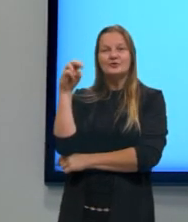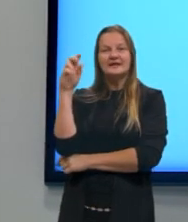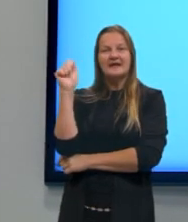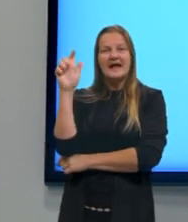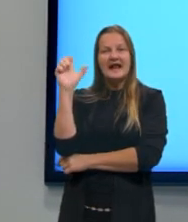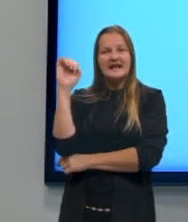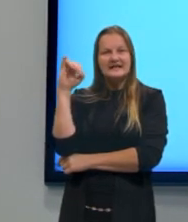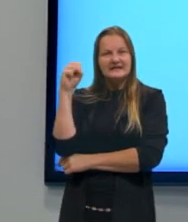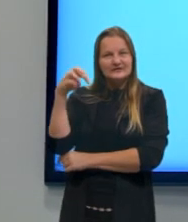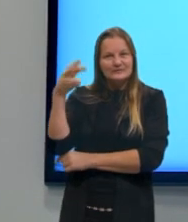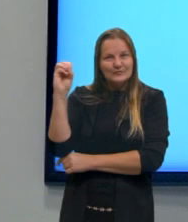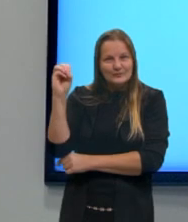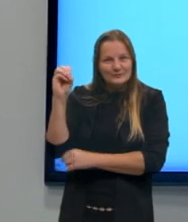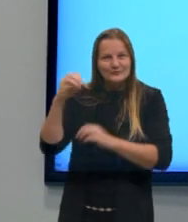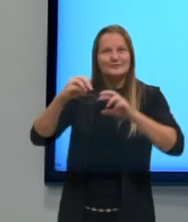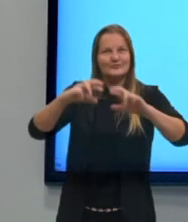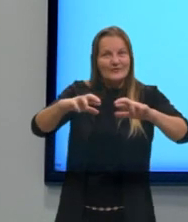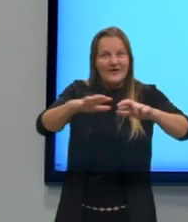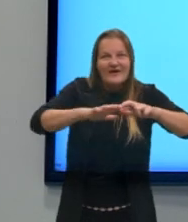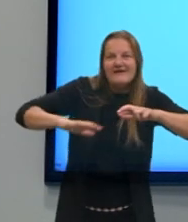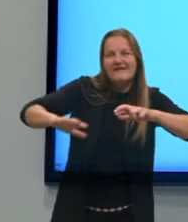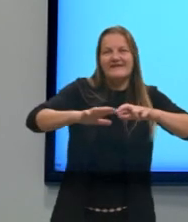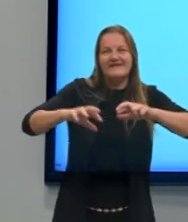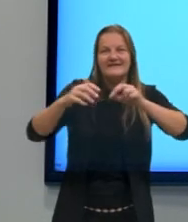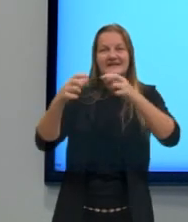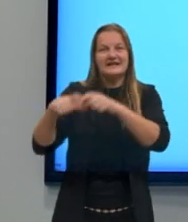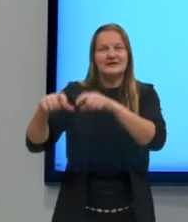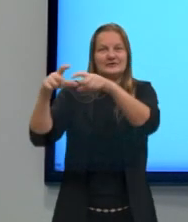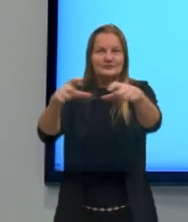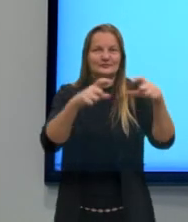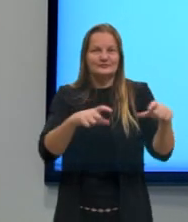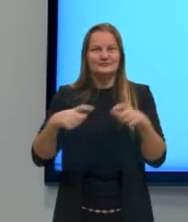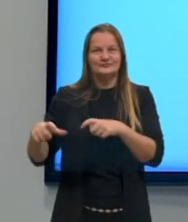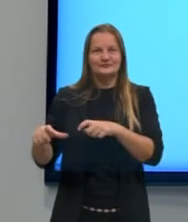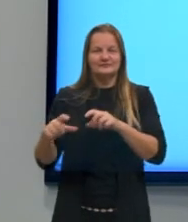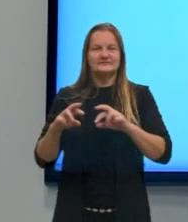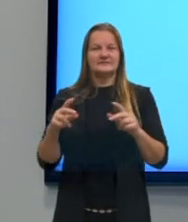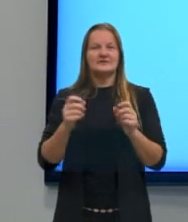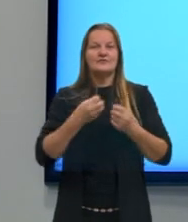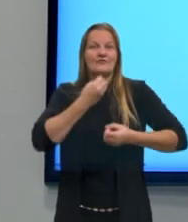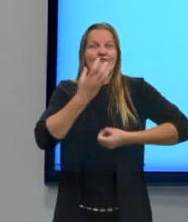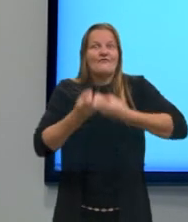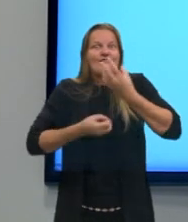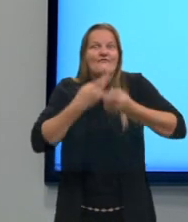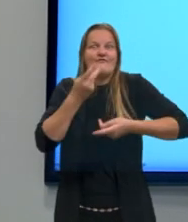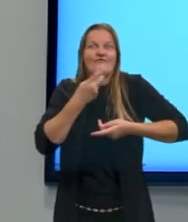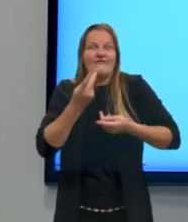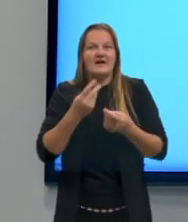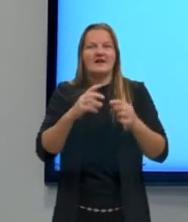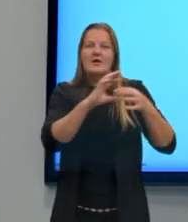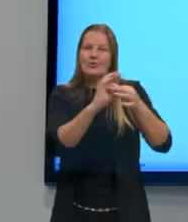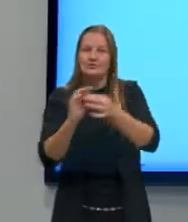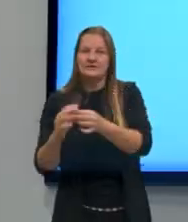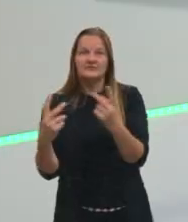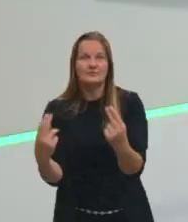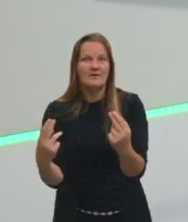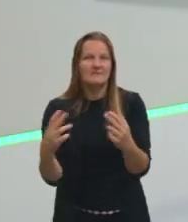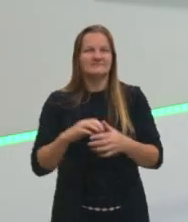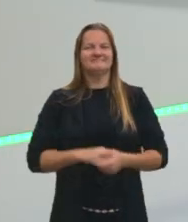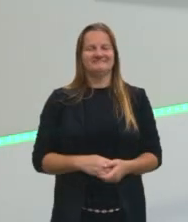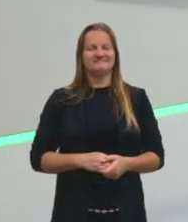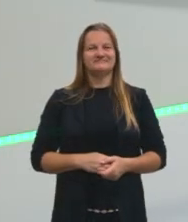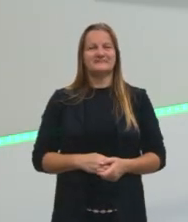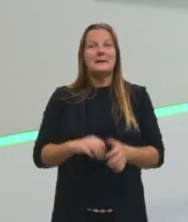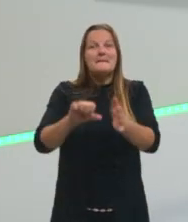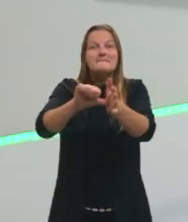palavras, a gente percebe esse regionalismo com o uso de expressões diferentes para o mesmo contexto. Então, o primeiro tipo